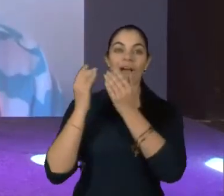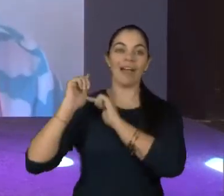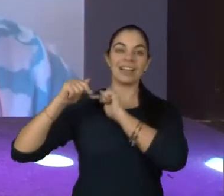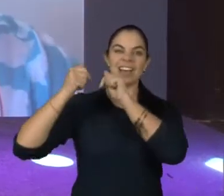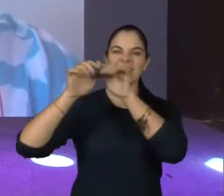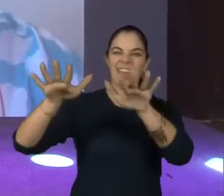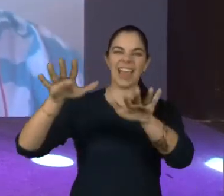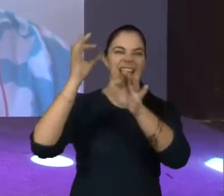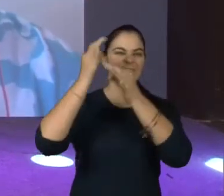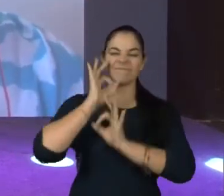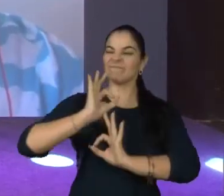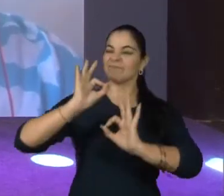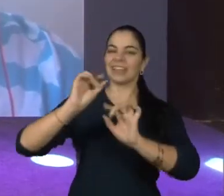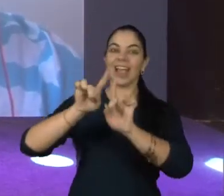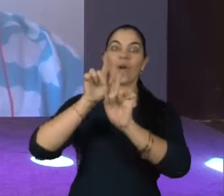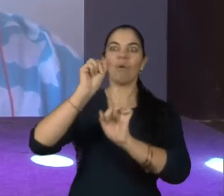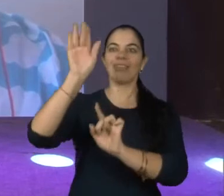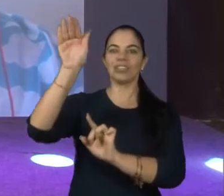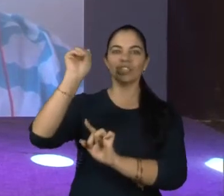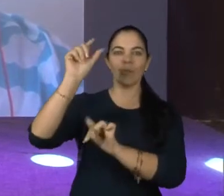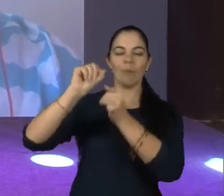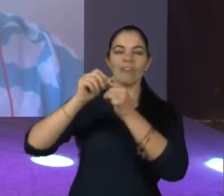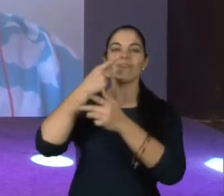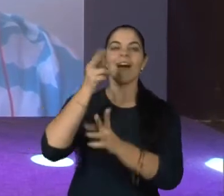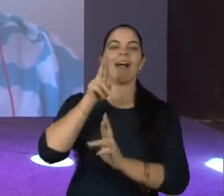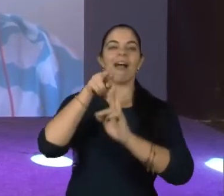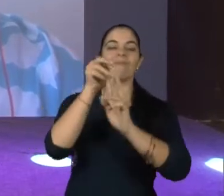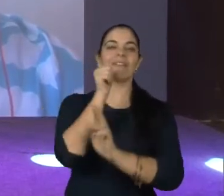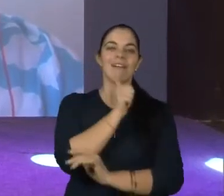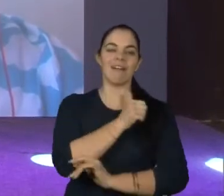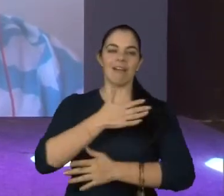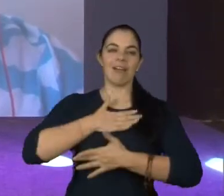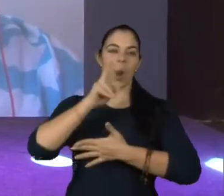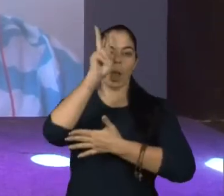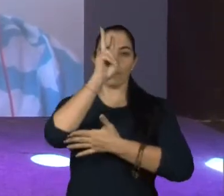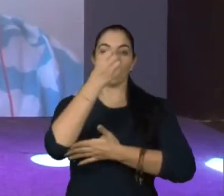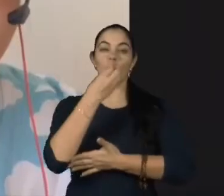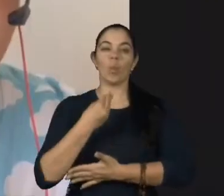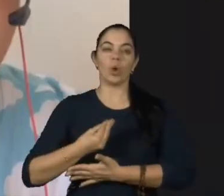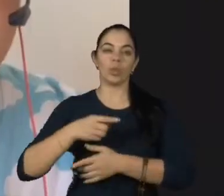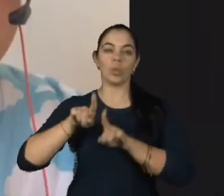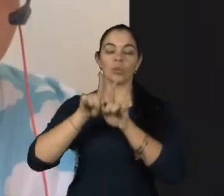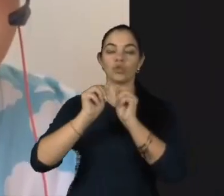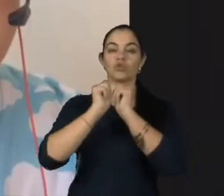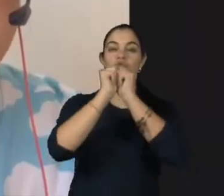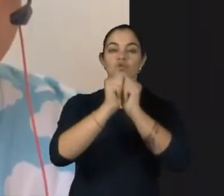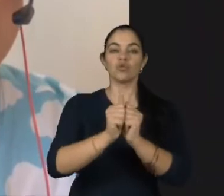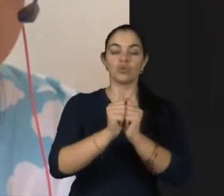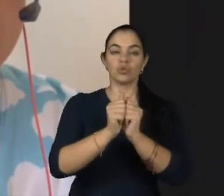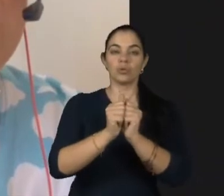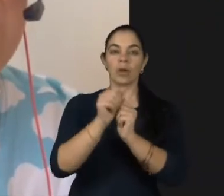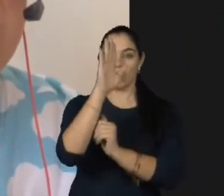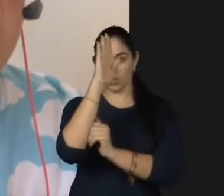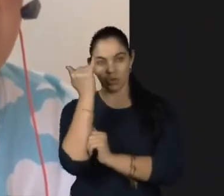Alex. E quando ele me chamou para falar sobre isso, eu lembrei muito, em parceria com a Ju, na conversa que